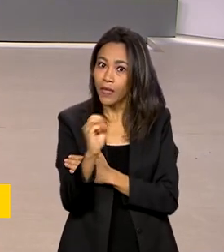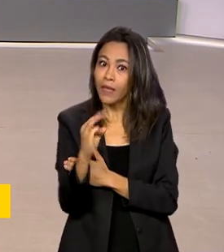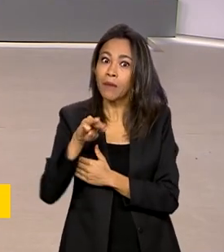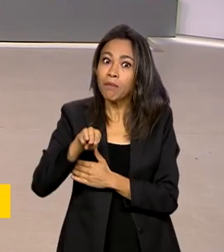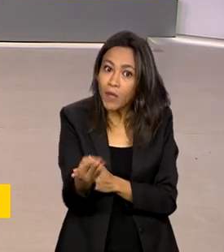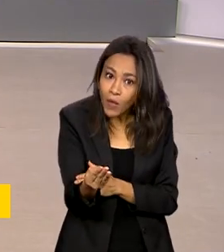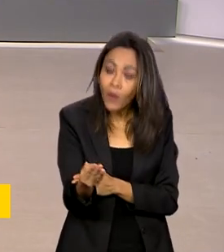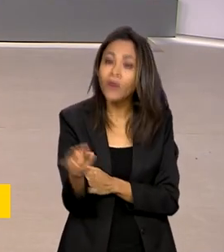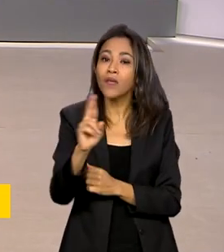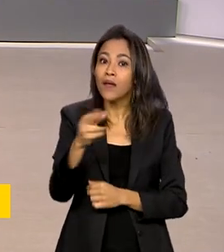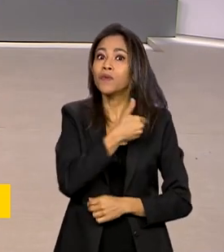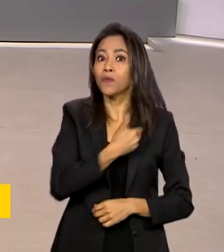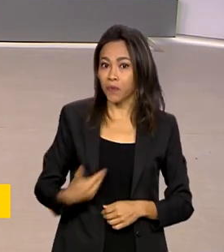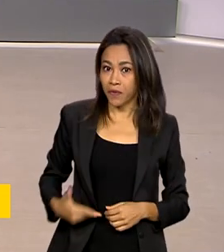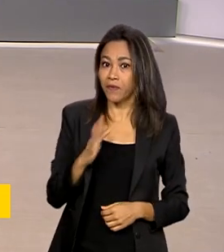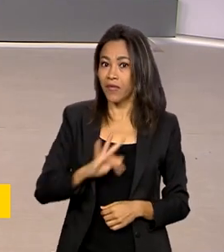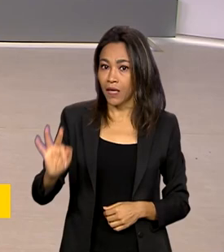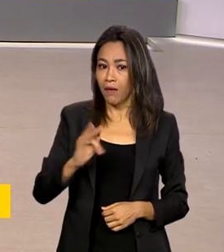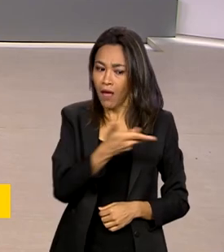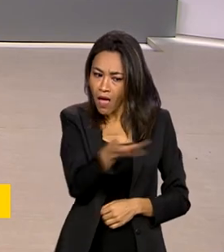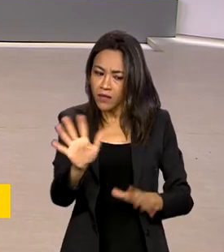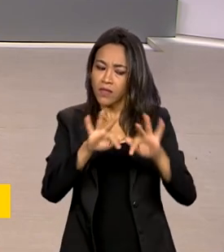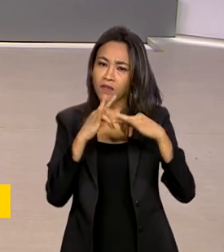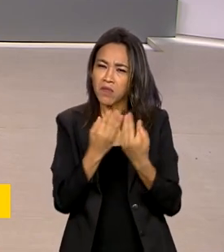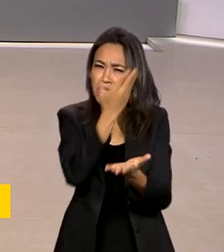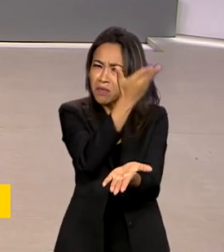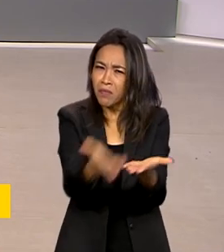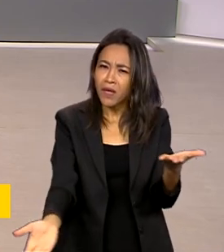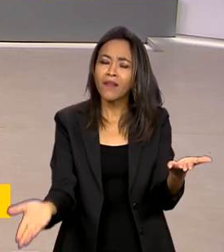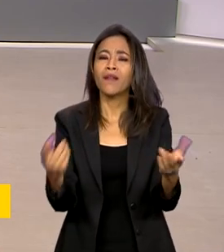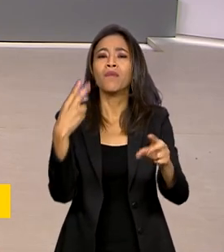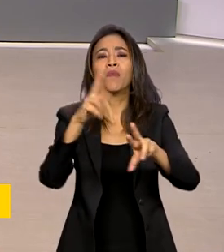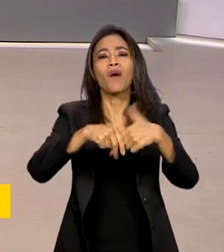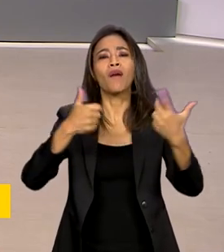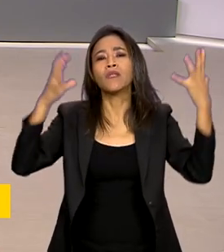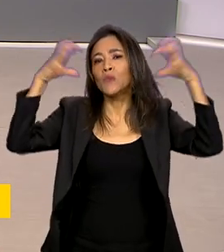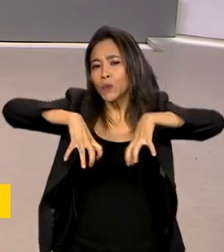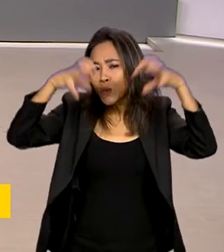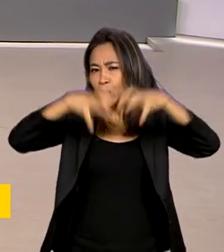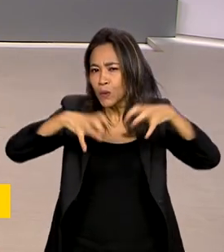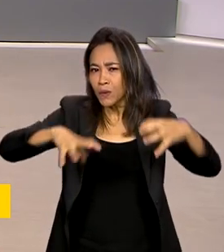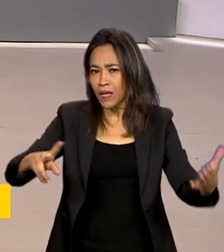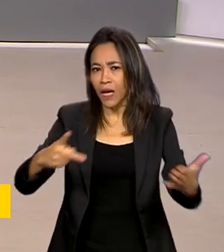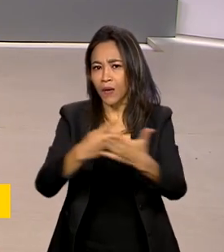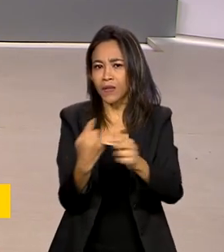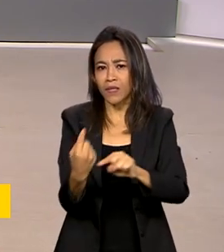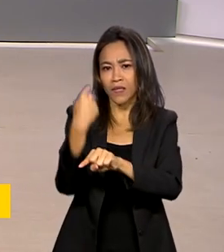As famílias perderam as moradias depois de fortes chuvas que atingiram a região no final de 2021.